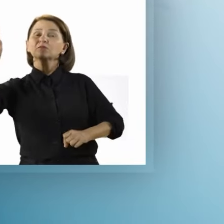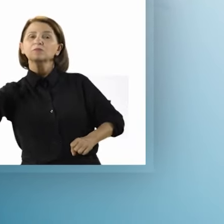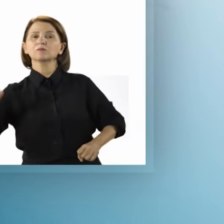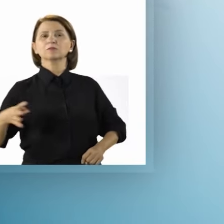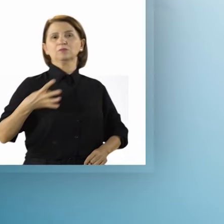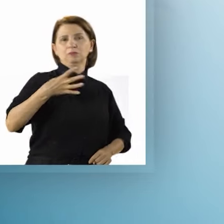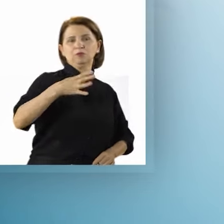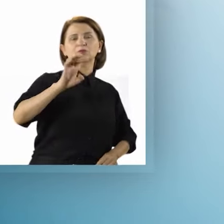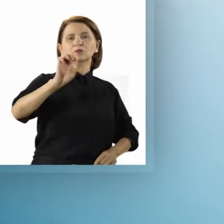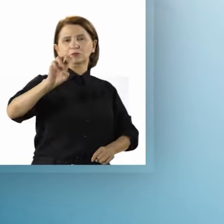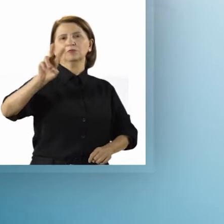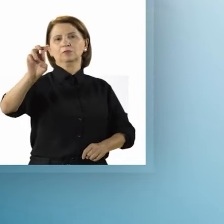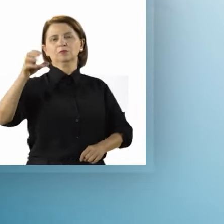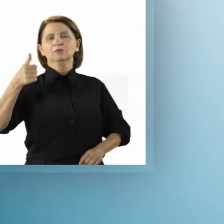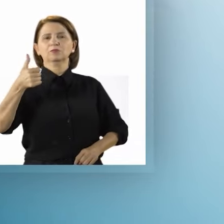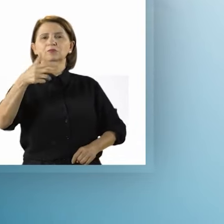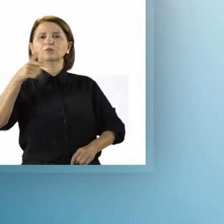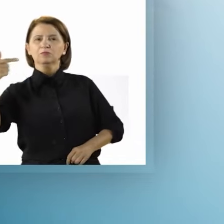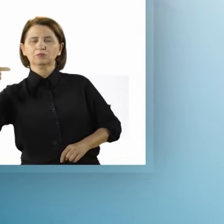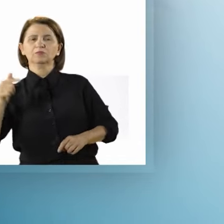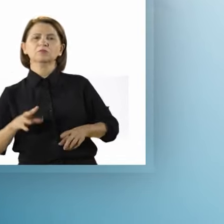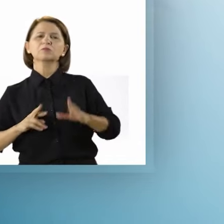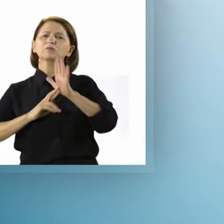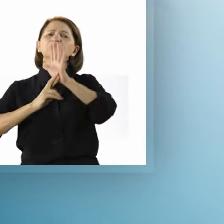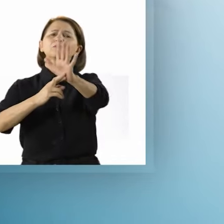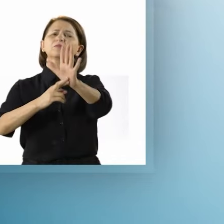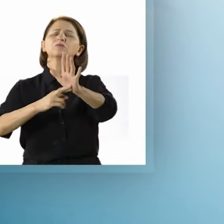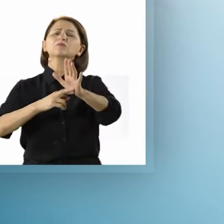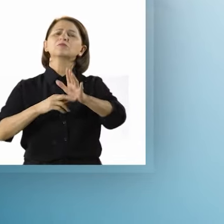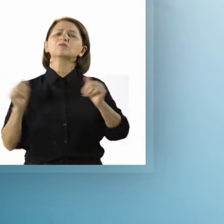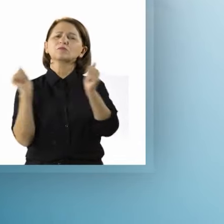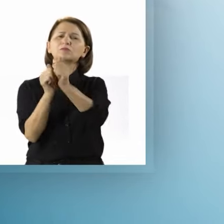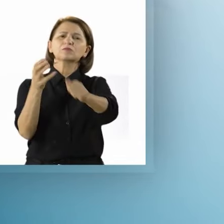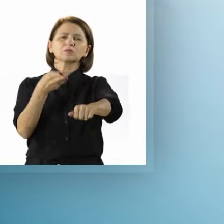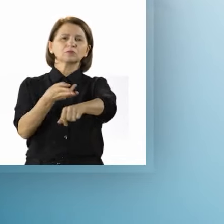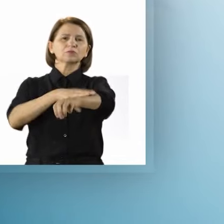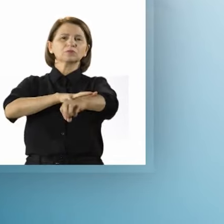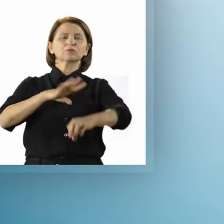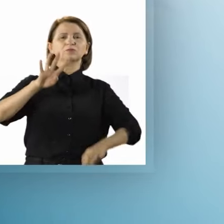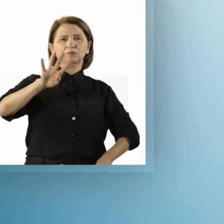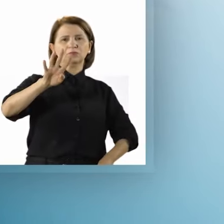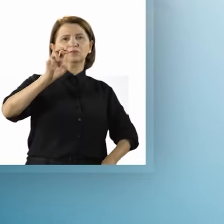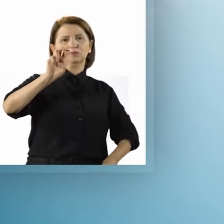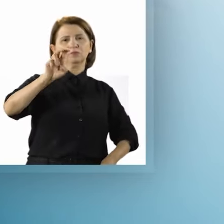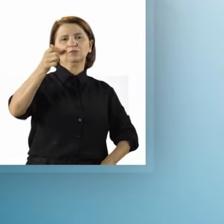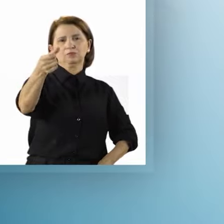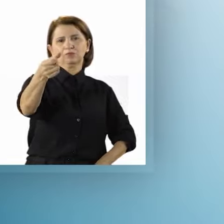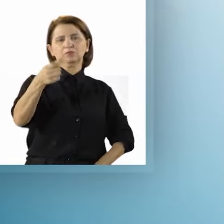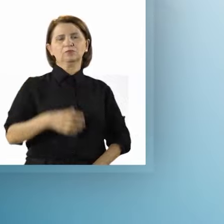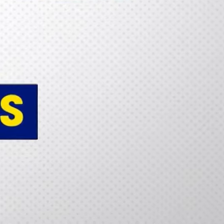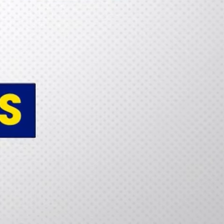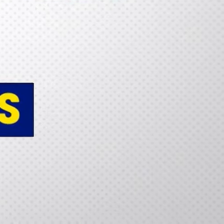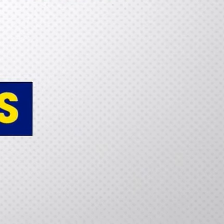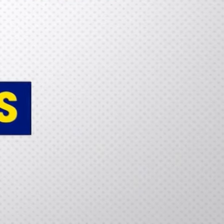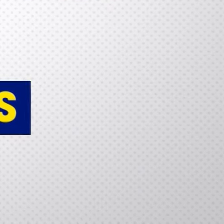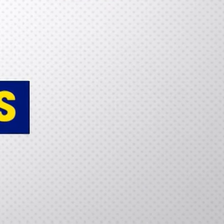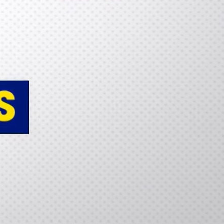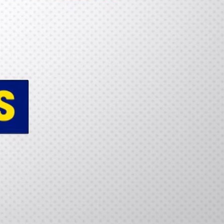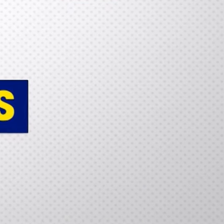candidato com o número 45213. Precisamos ser representados. Estou com o Marconi, 456.